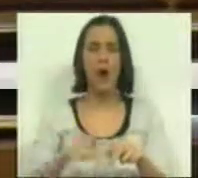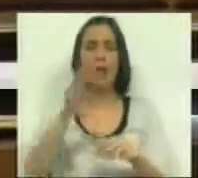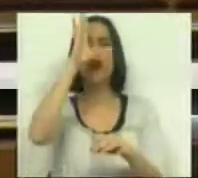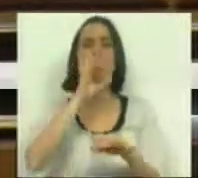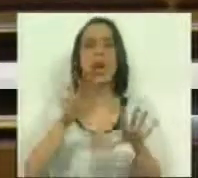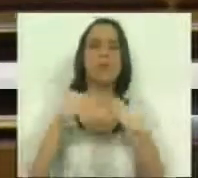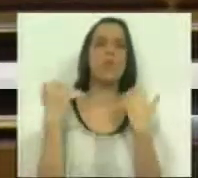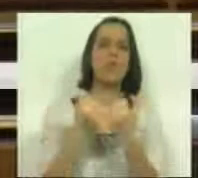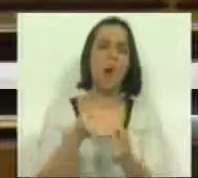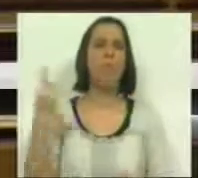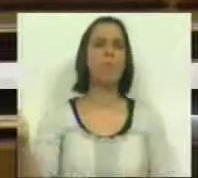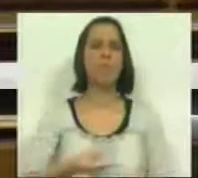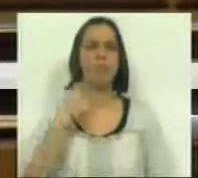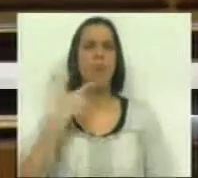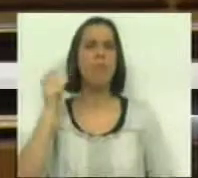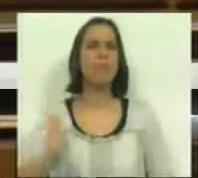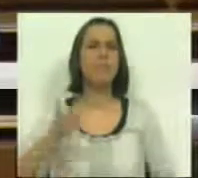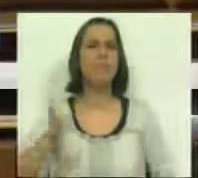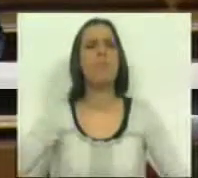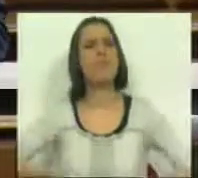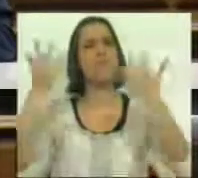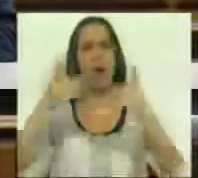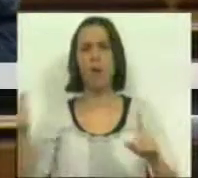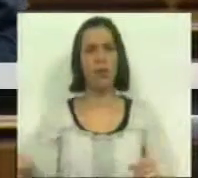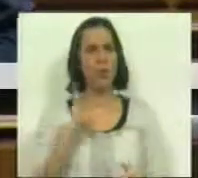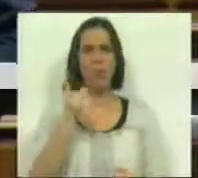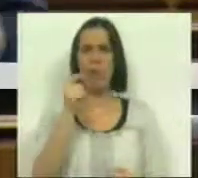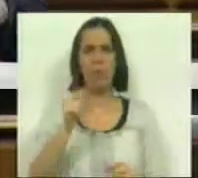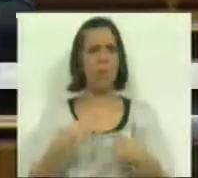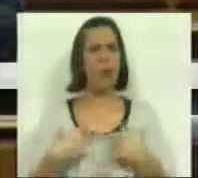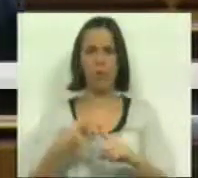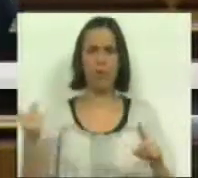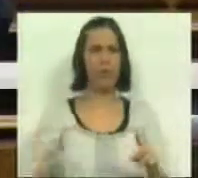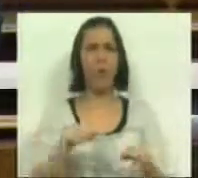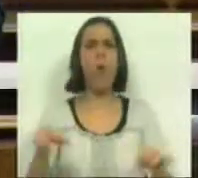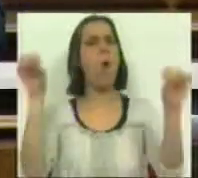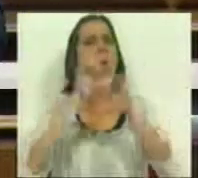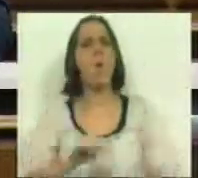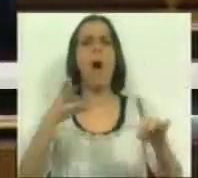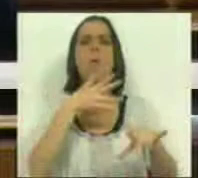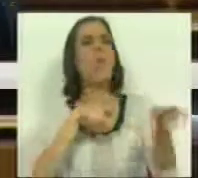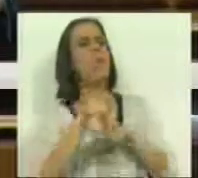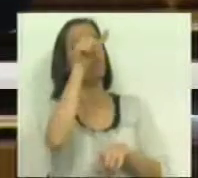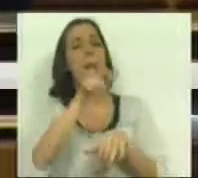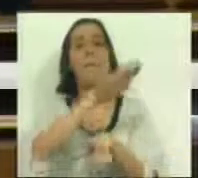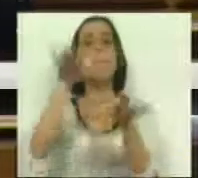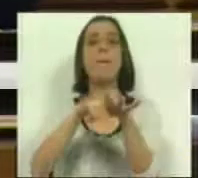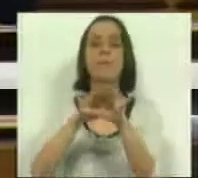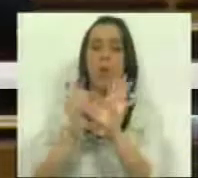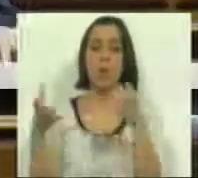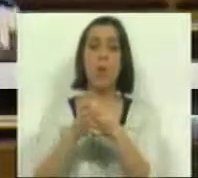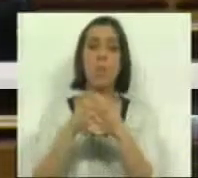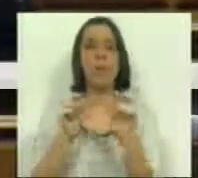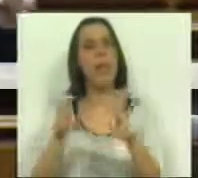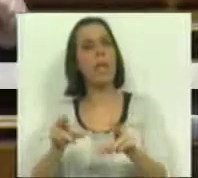Estado Social que demorou décadas a construir, não tem o Bloco de Esquerda. Aqui não há nenhum deputado que participe numa comissão